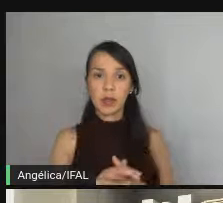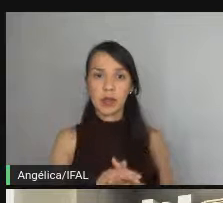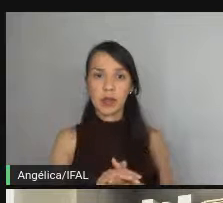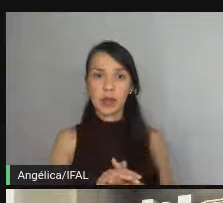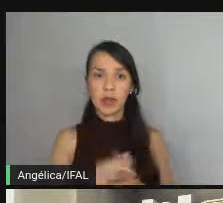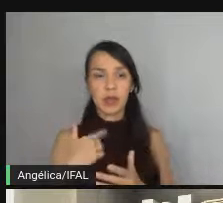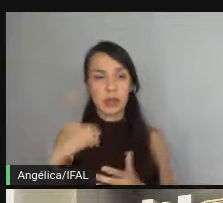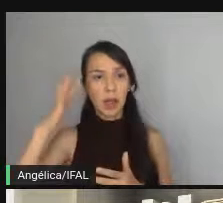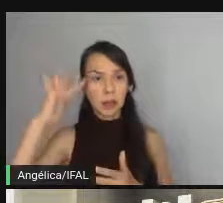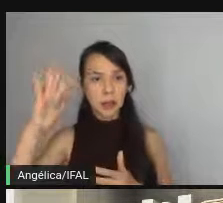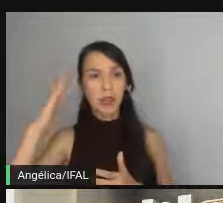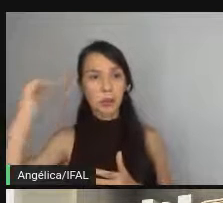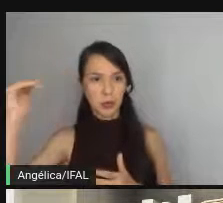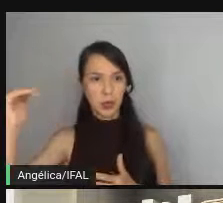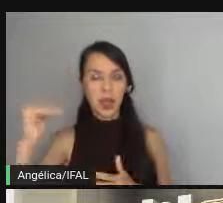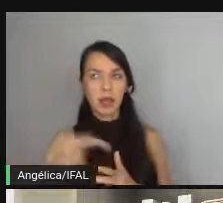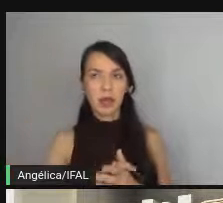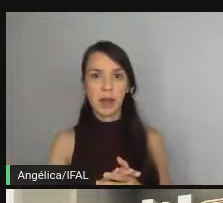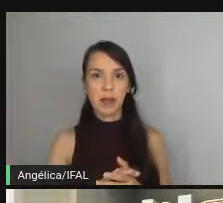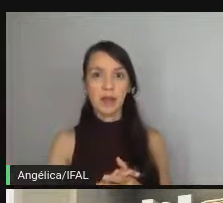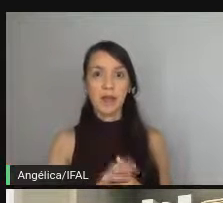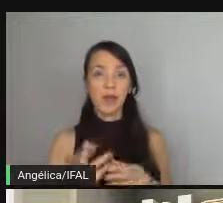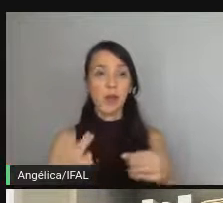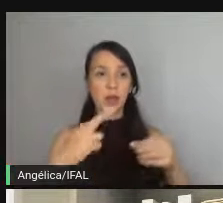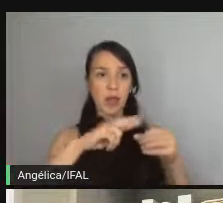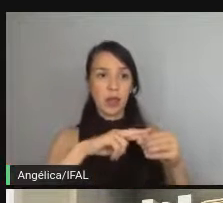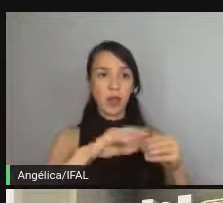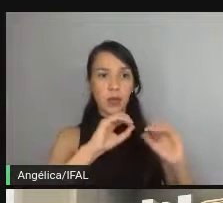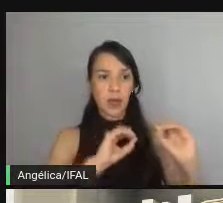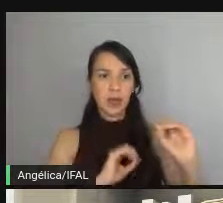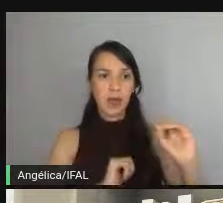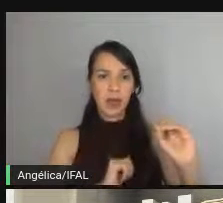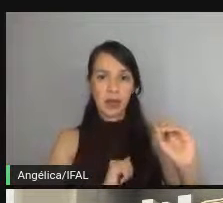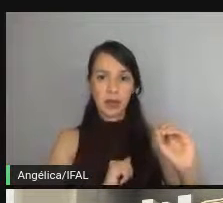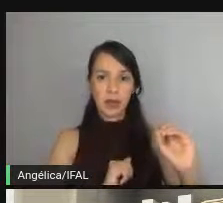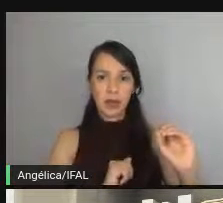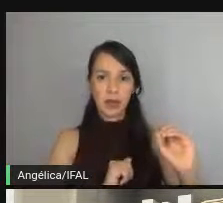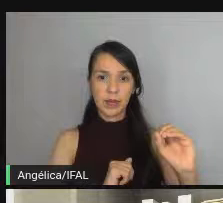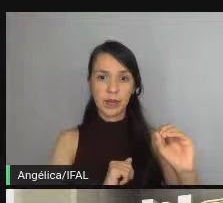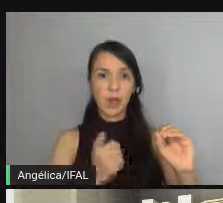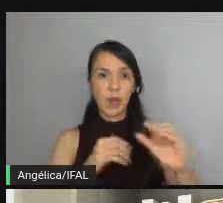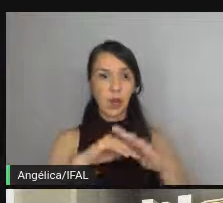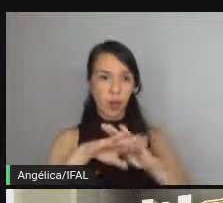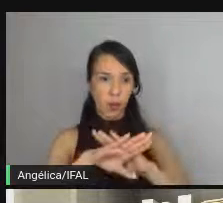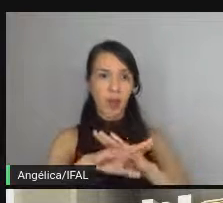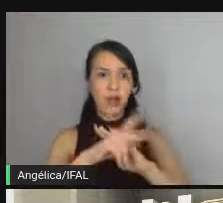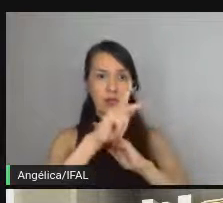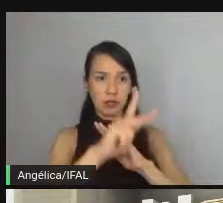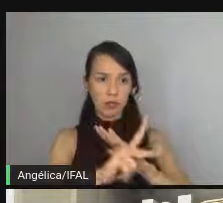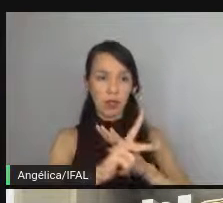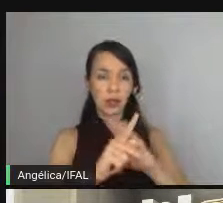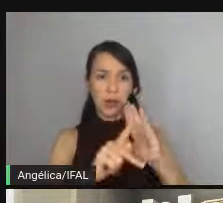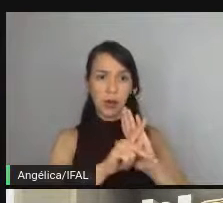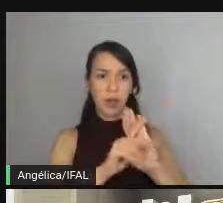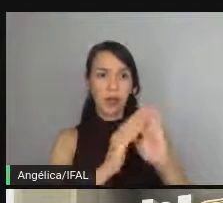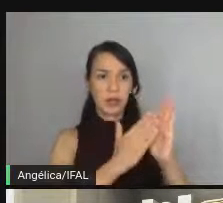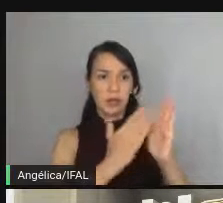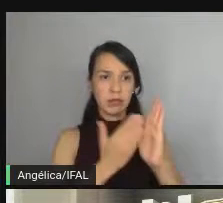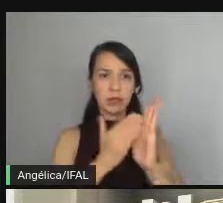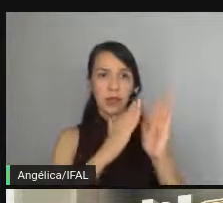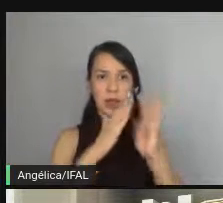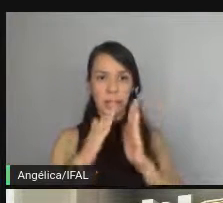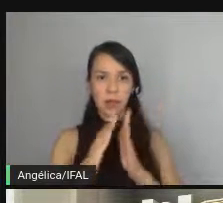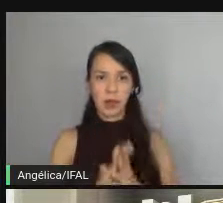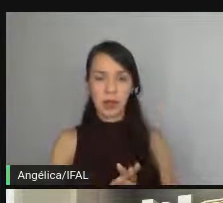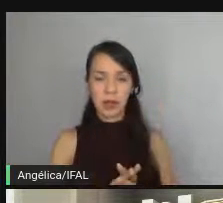a gente só tá pensando em sucesso o retorno padrão é zero então é o comportamento da biblioteca da